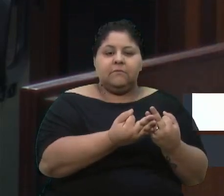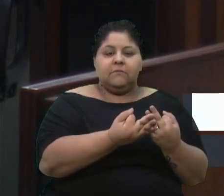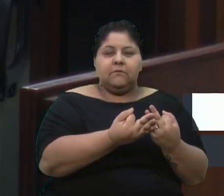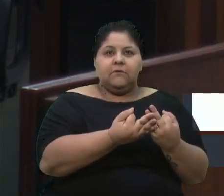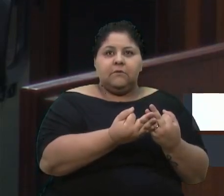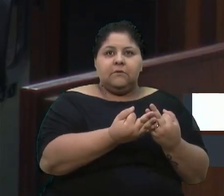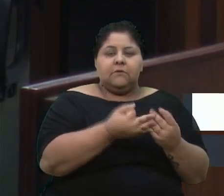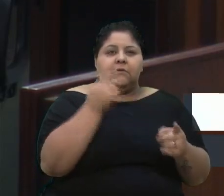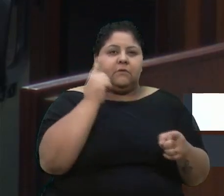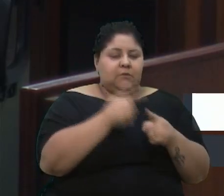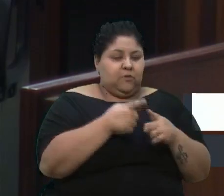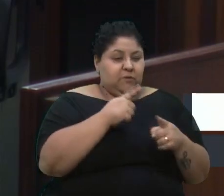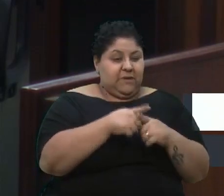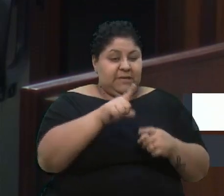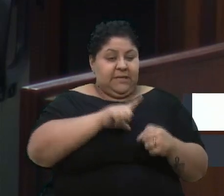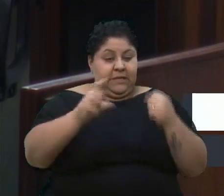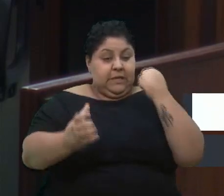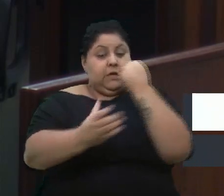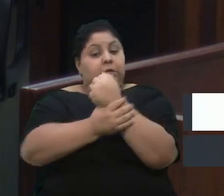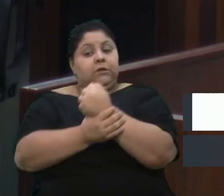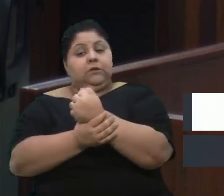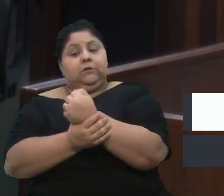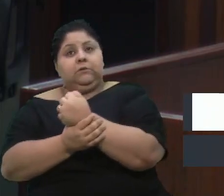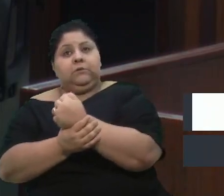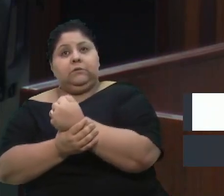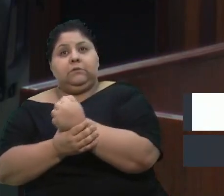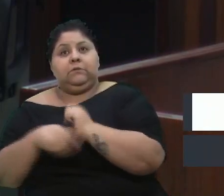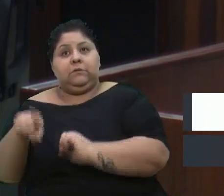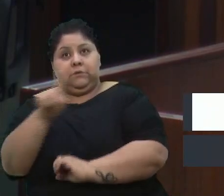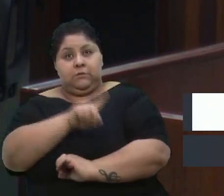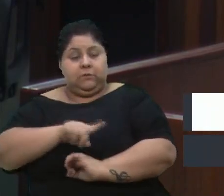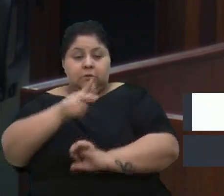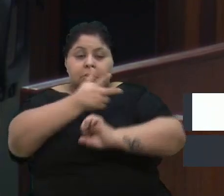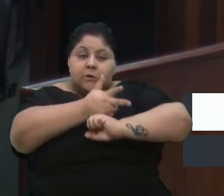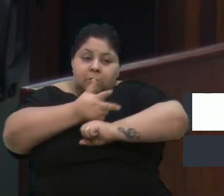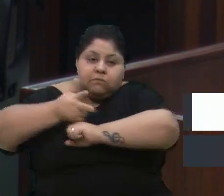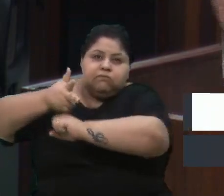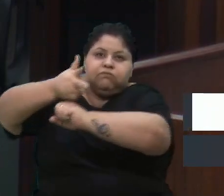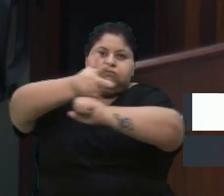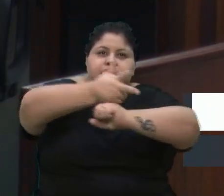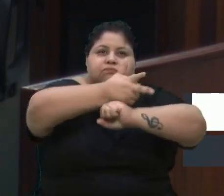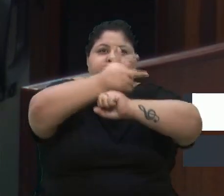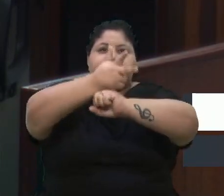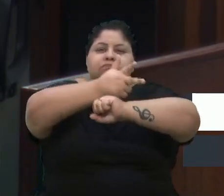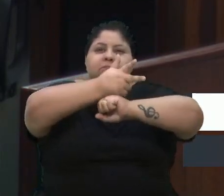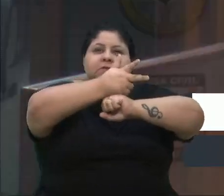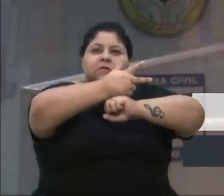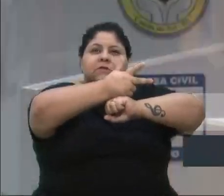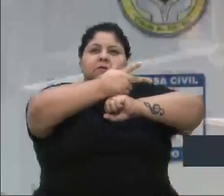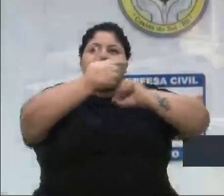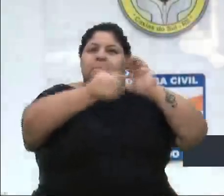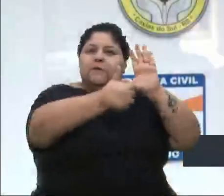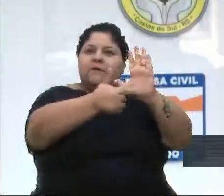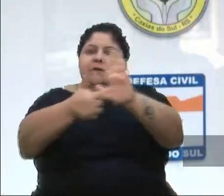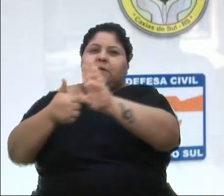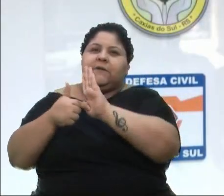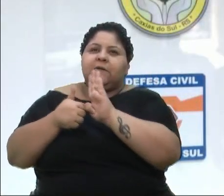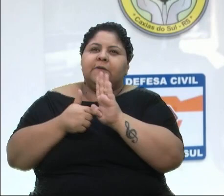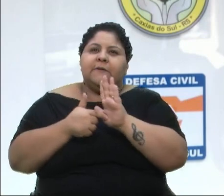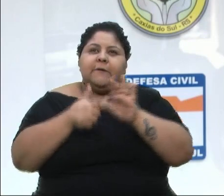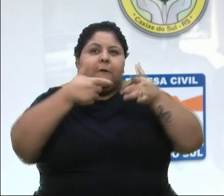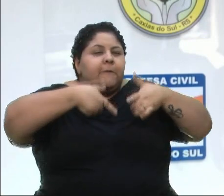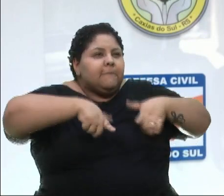terão a proteção. Ou seja, esse equipamento sintonizado, mais de teletelas